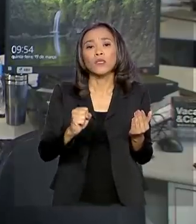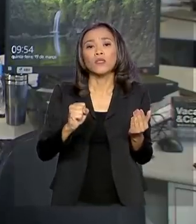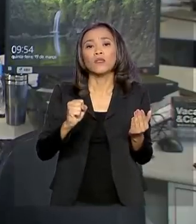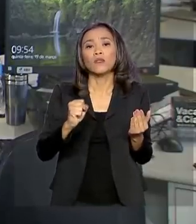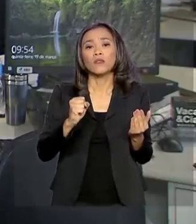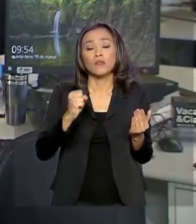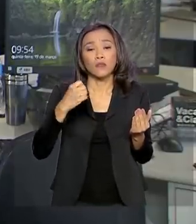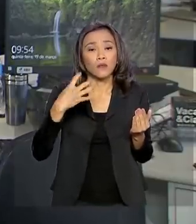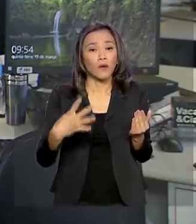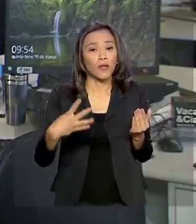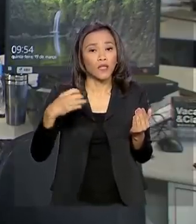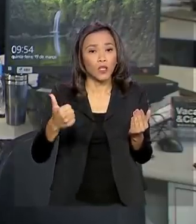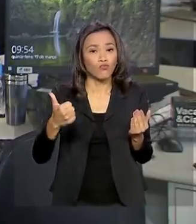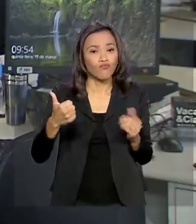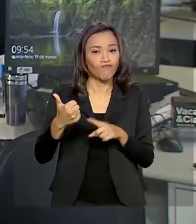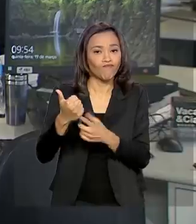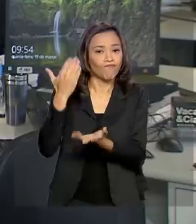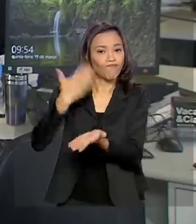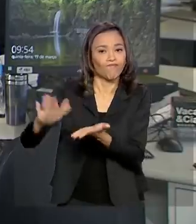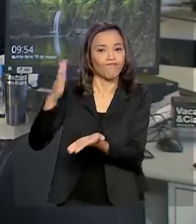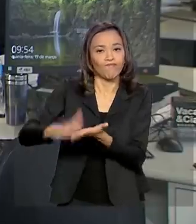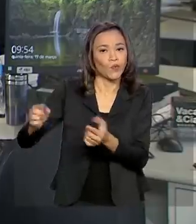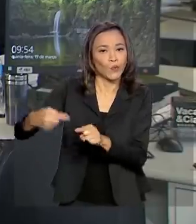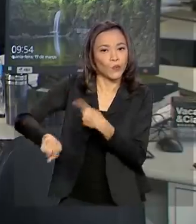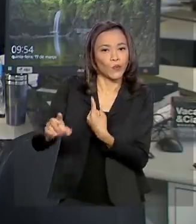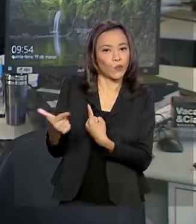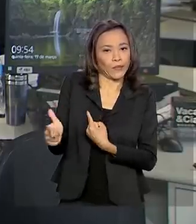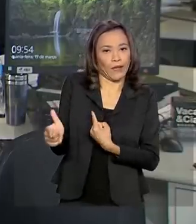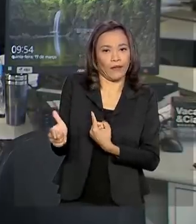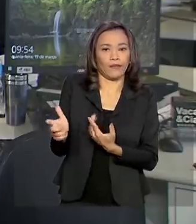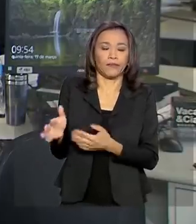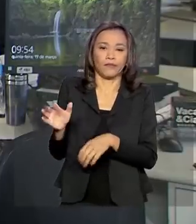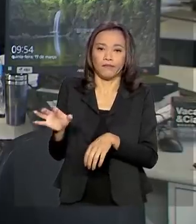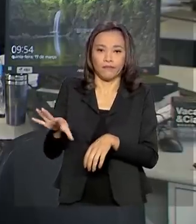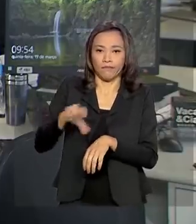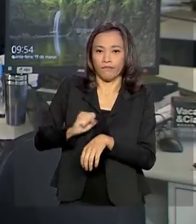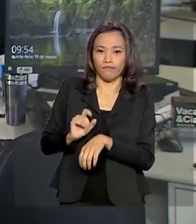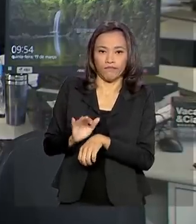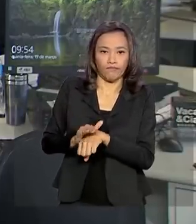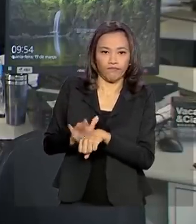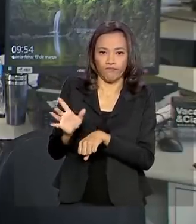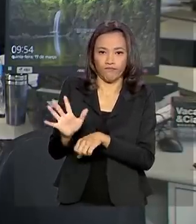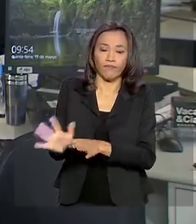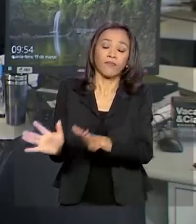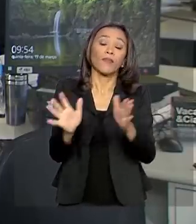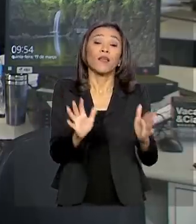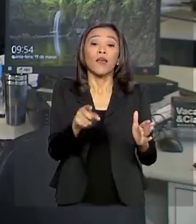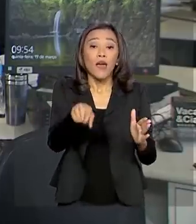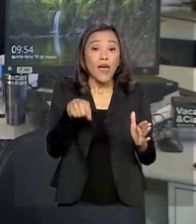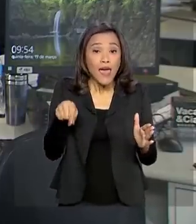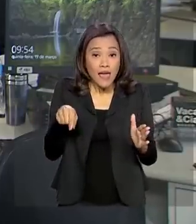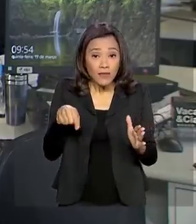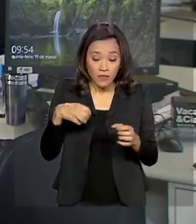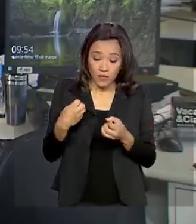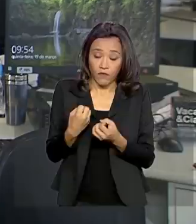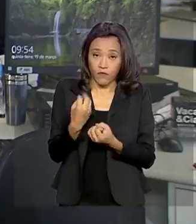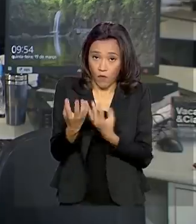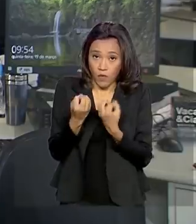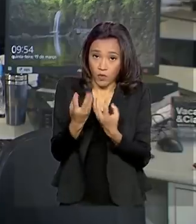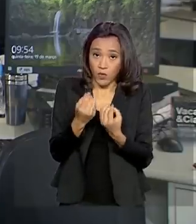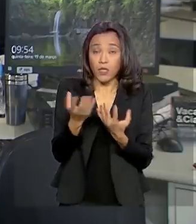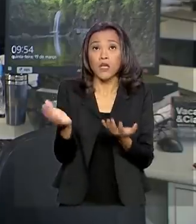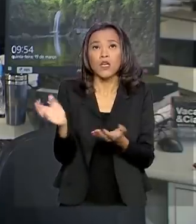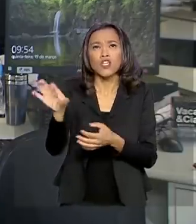descartados. O Ministério da Saúde divulga essas informações com base em dados repassados pelos estados. As